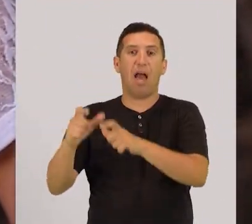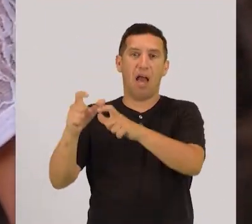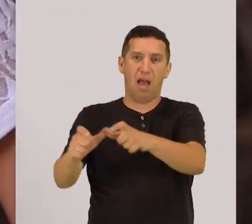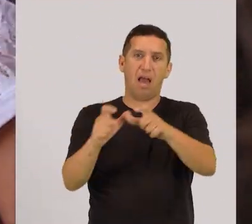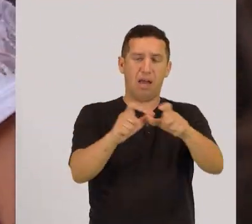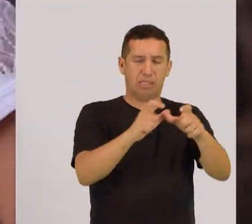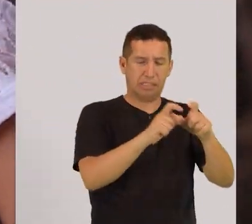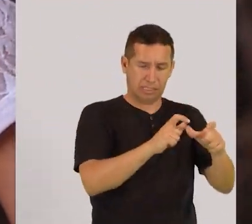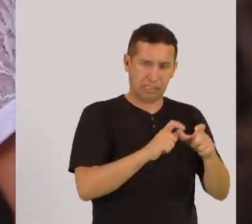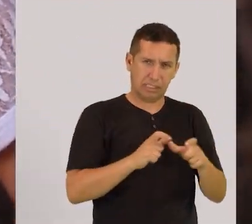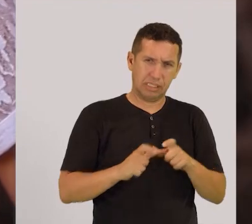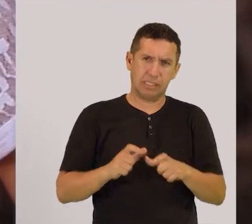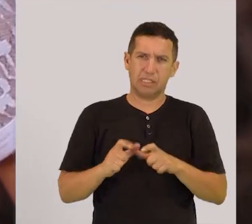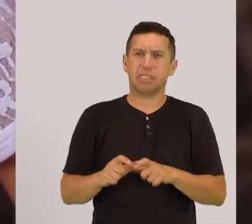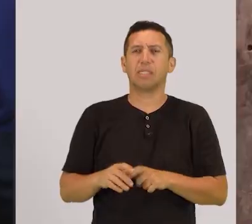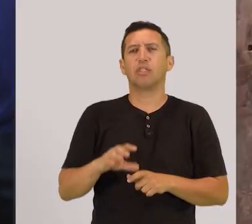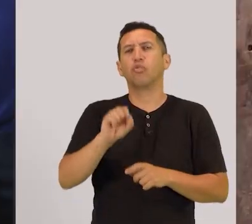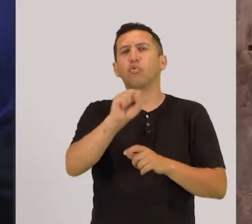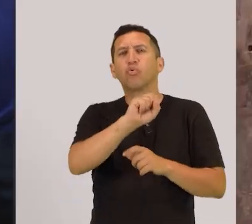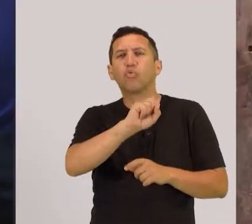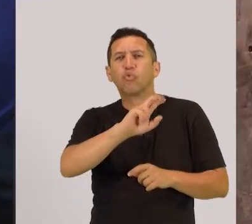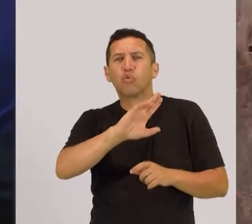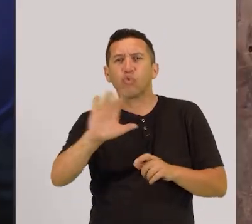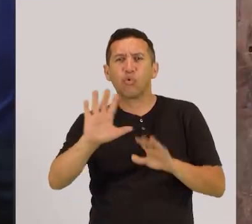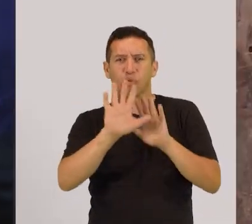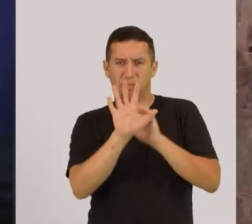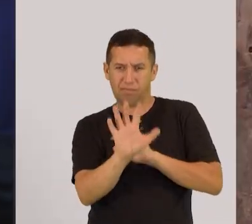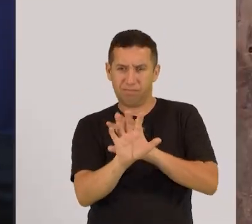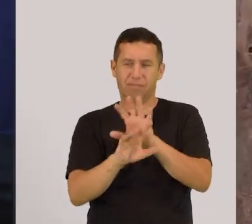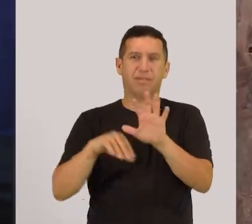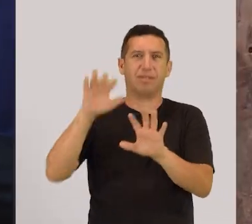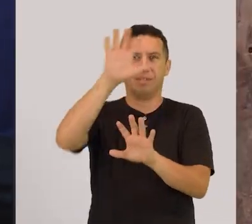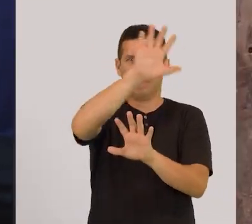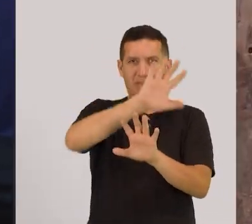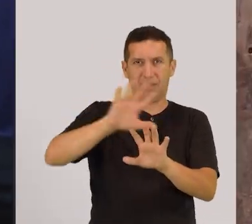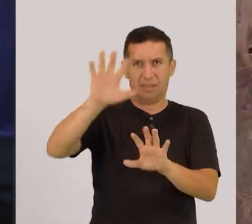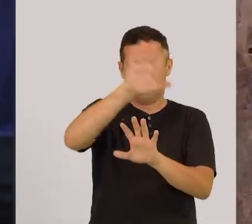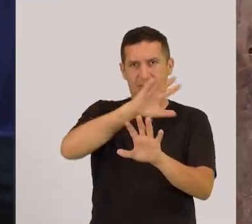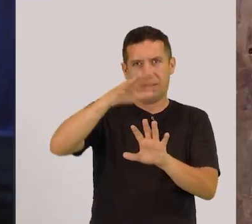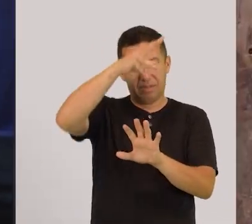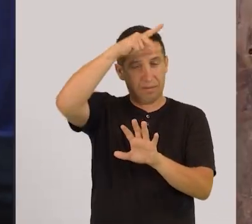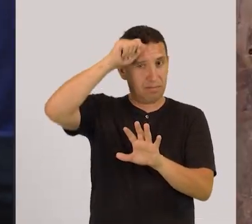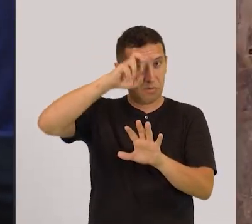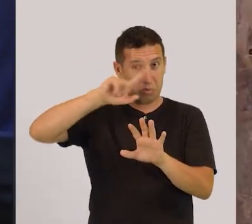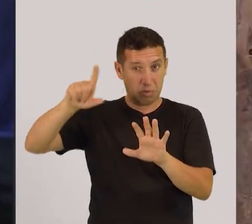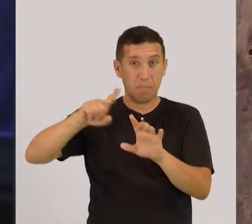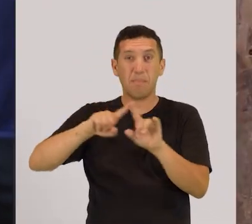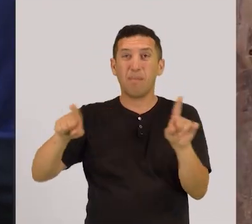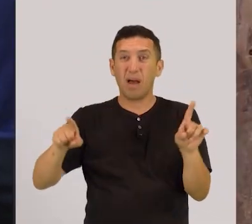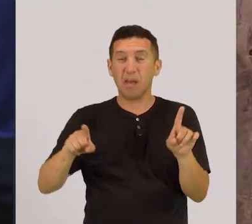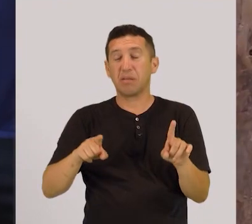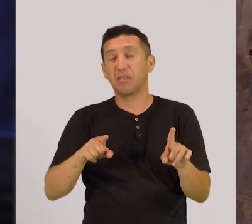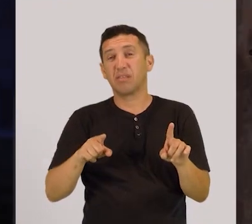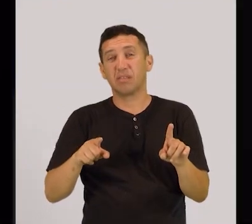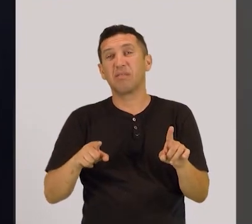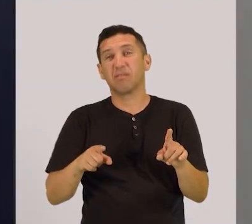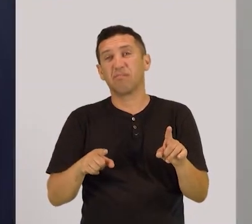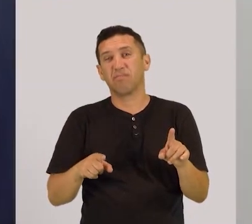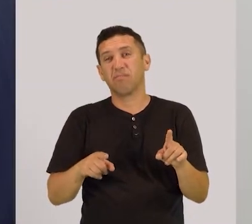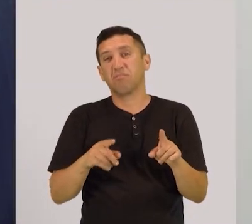tradicional, localizadas no centro-sul do estado. Mas, em partes, as promessas não foram cumpridas.